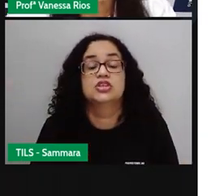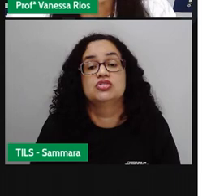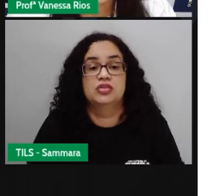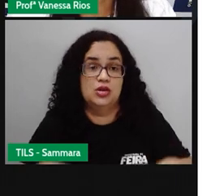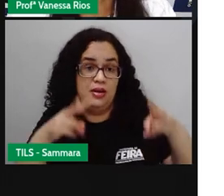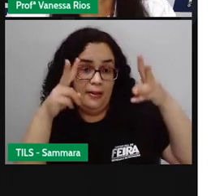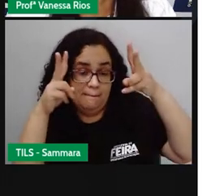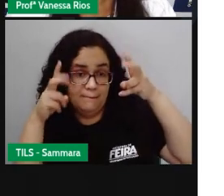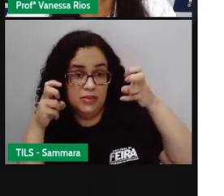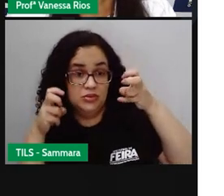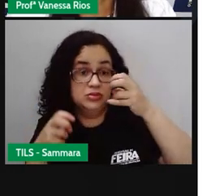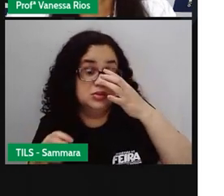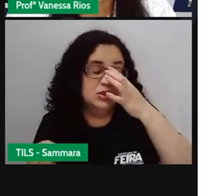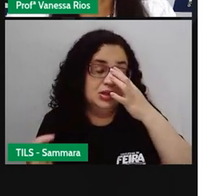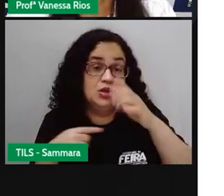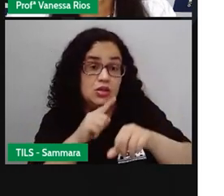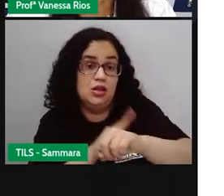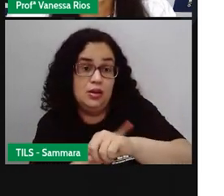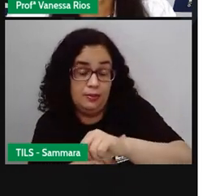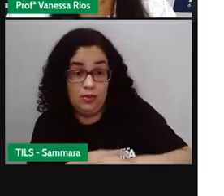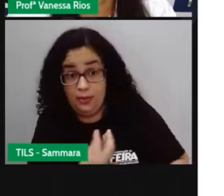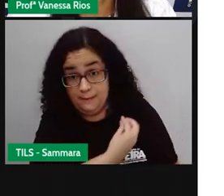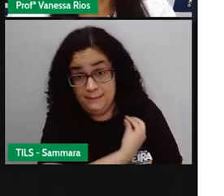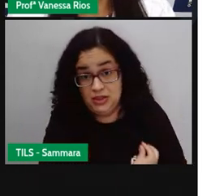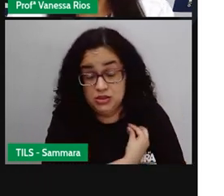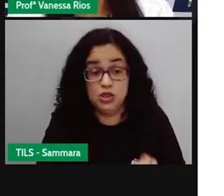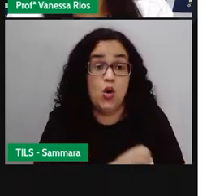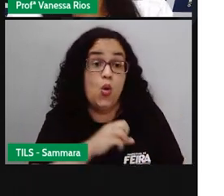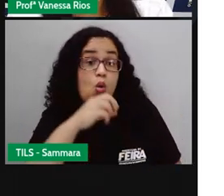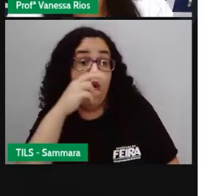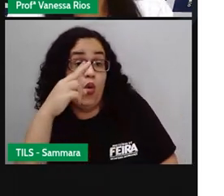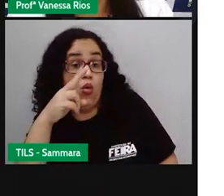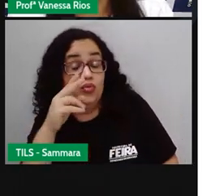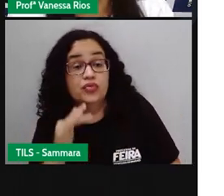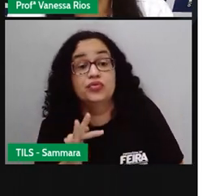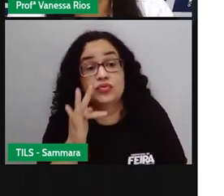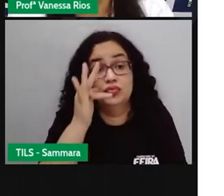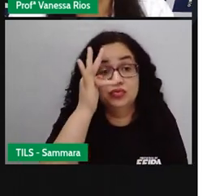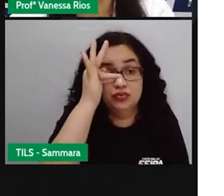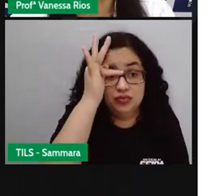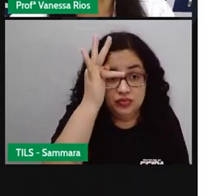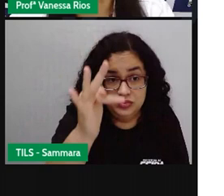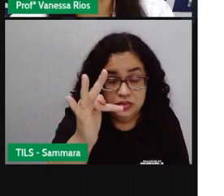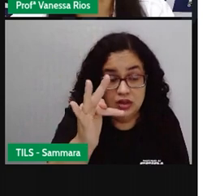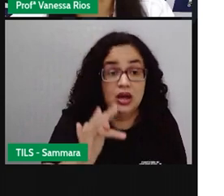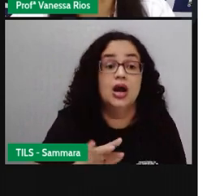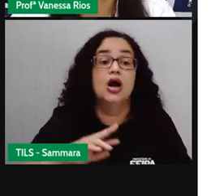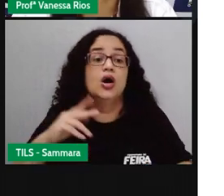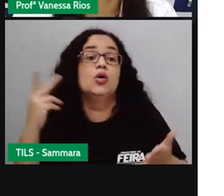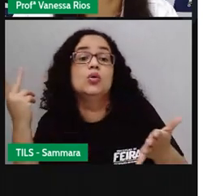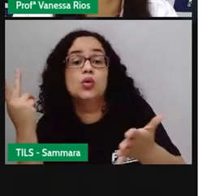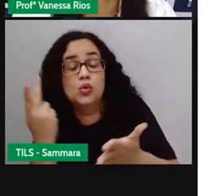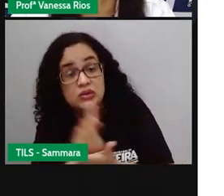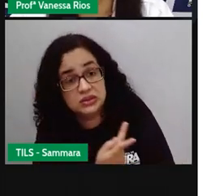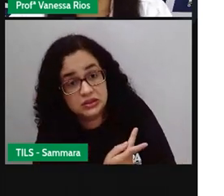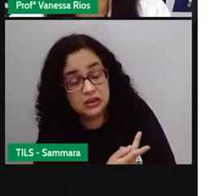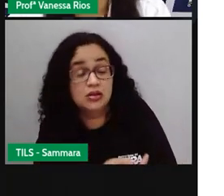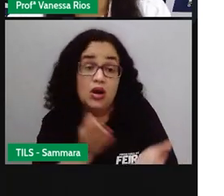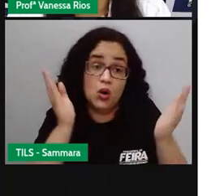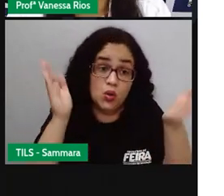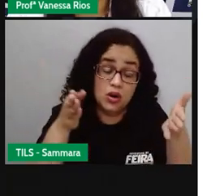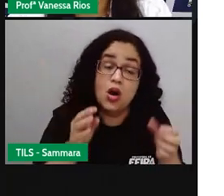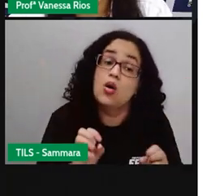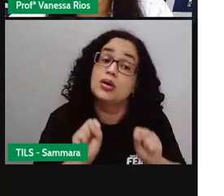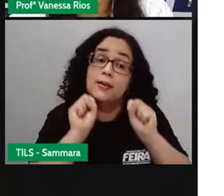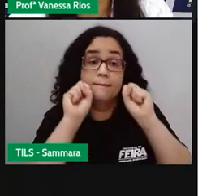observar que o tempo presente ou o tempo futuro, né? Se referindo a coisas que estão acontecendo ou